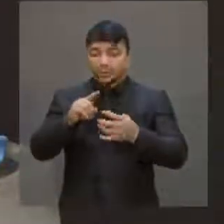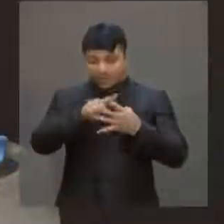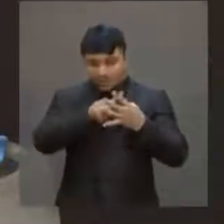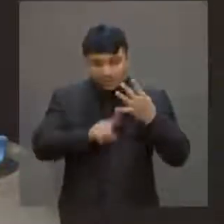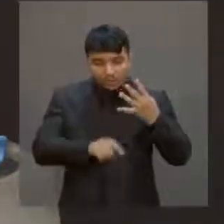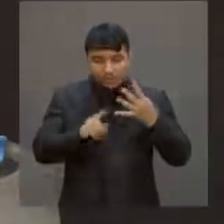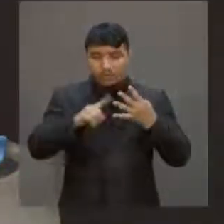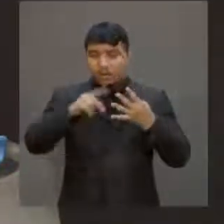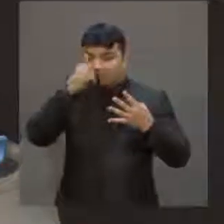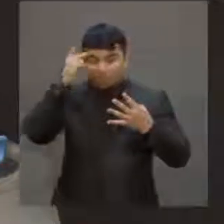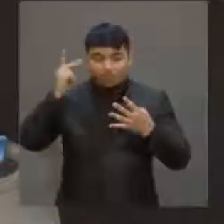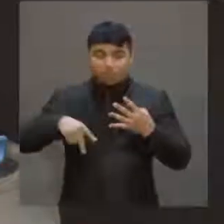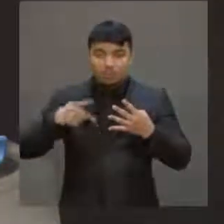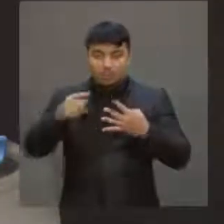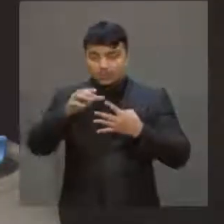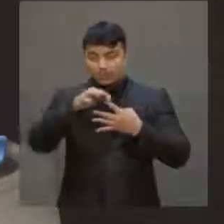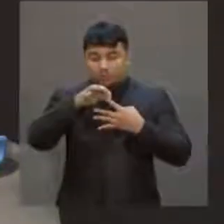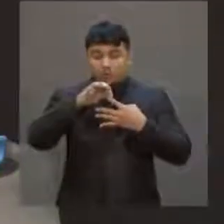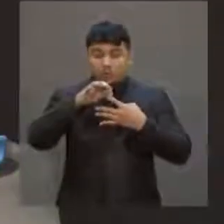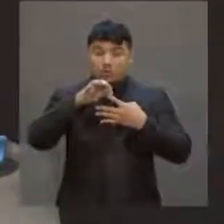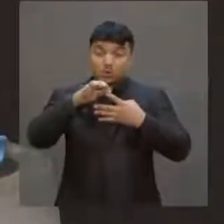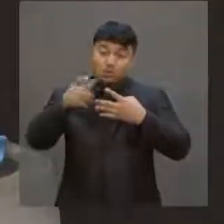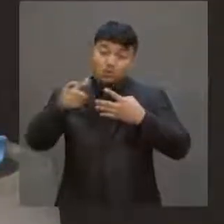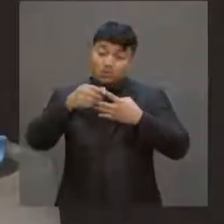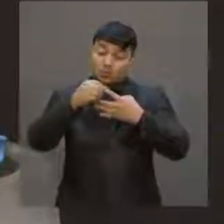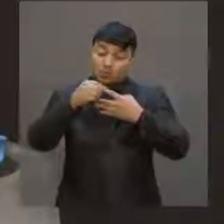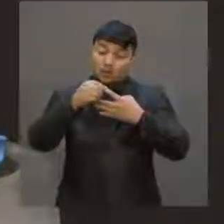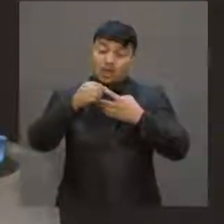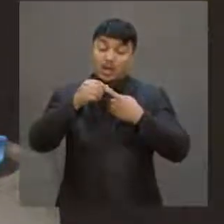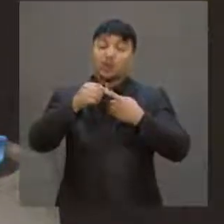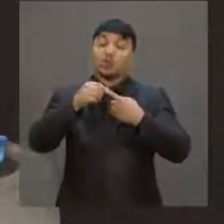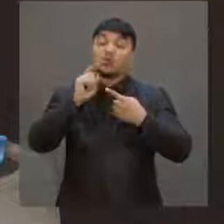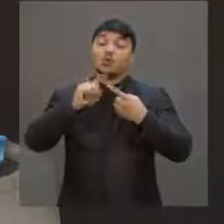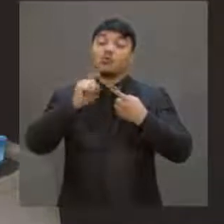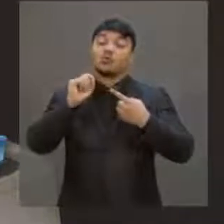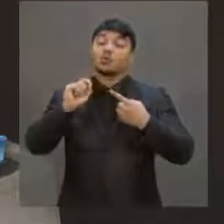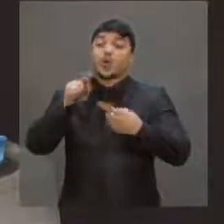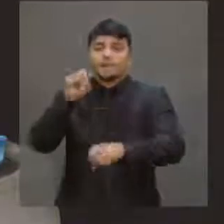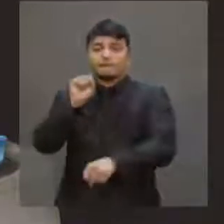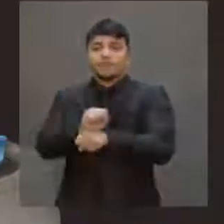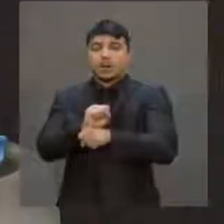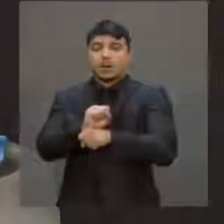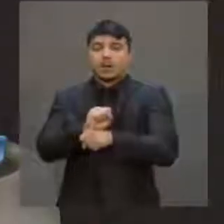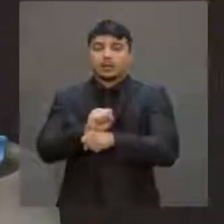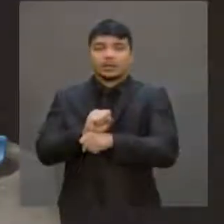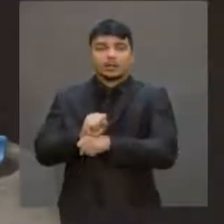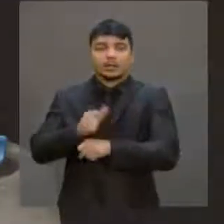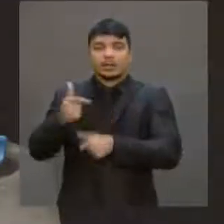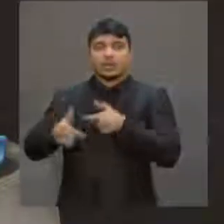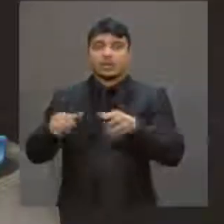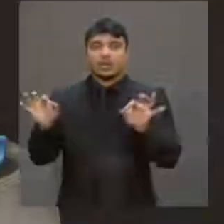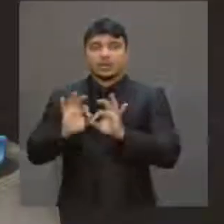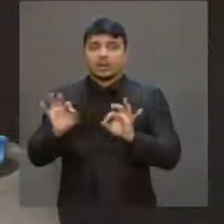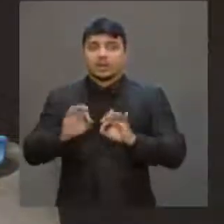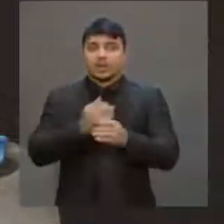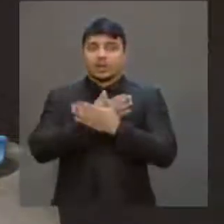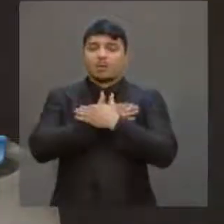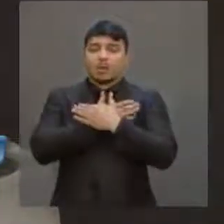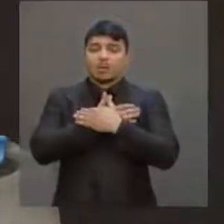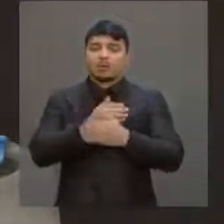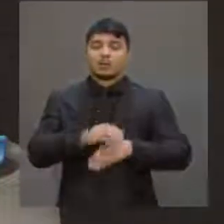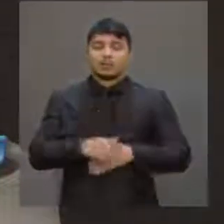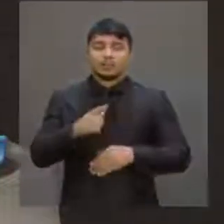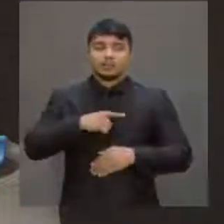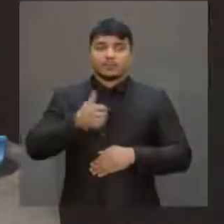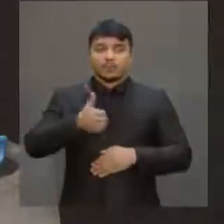trabalho no Brasil, em idade economicamente ativa no Brasil, parada ou subocupada. O número de desempregados na casa